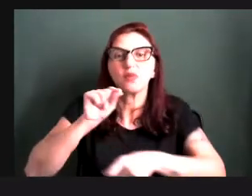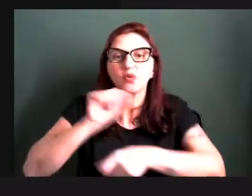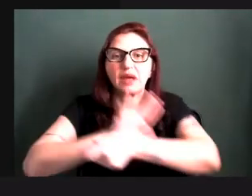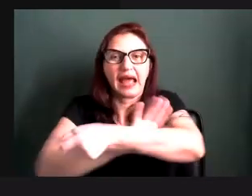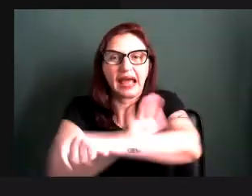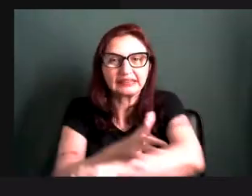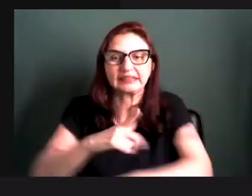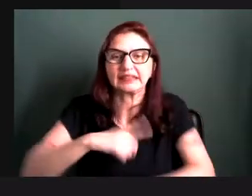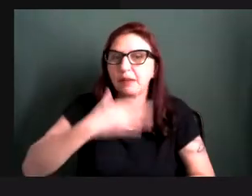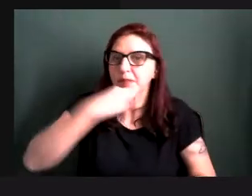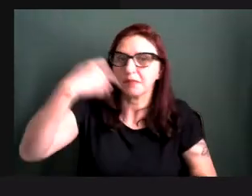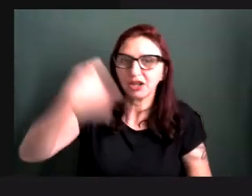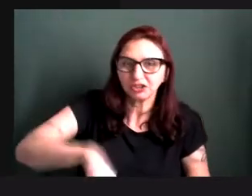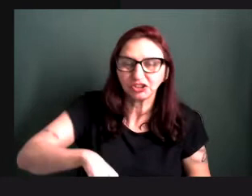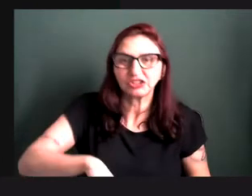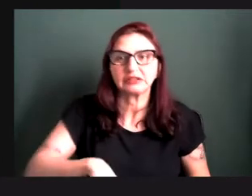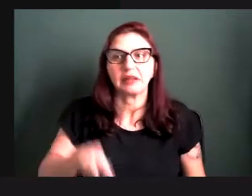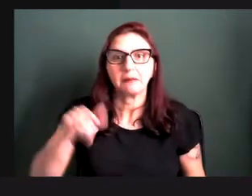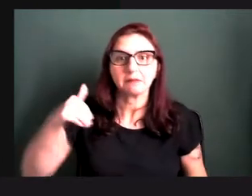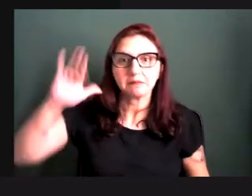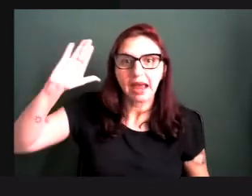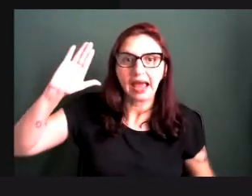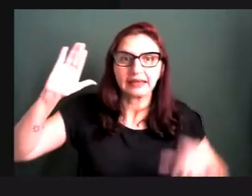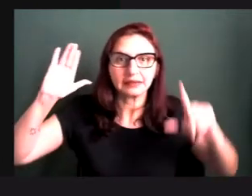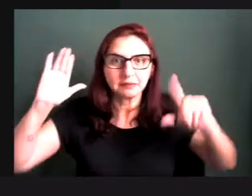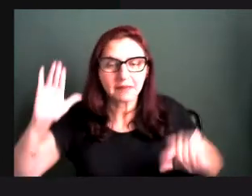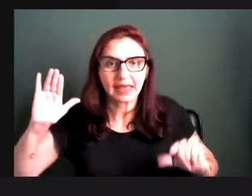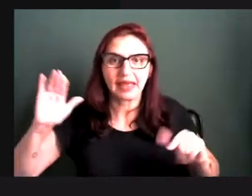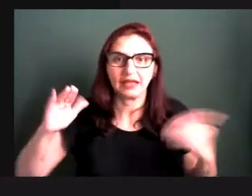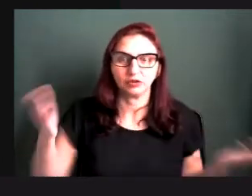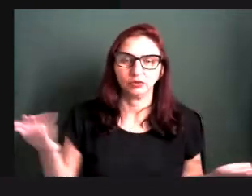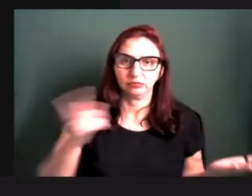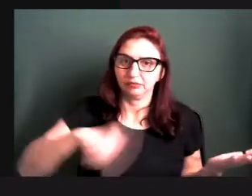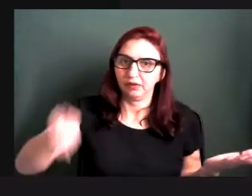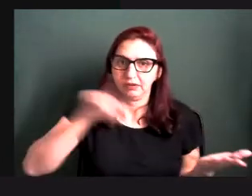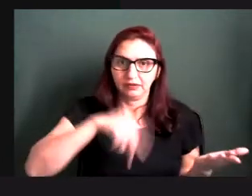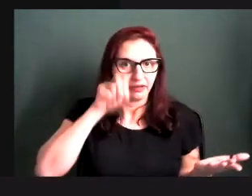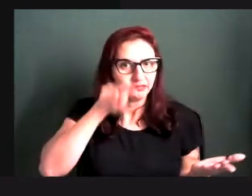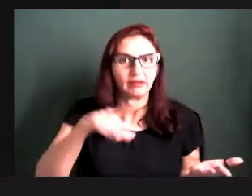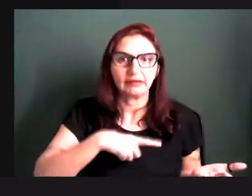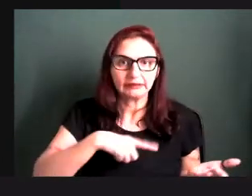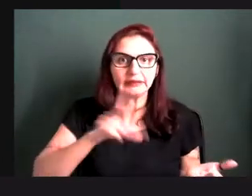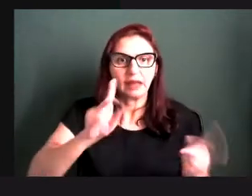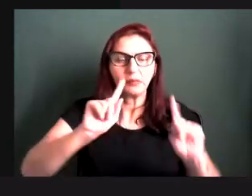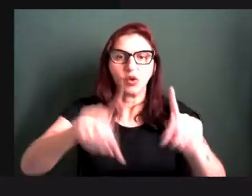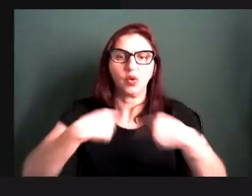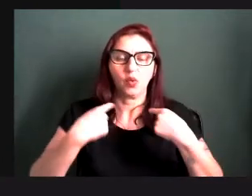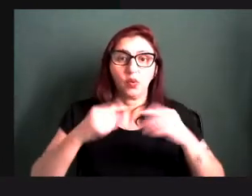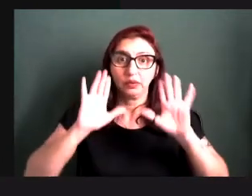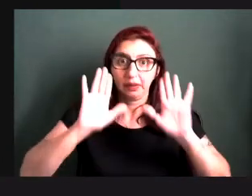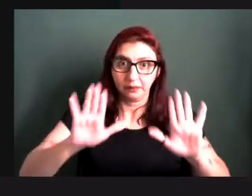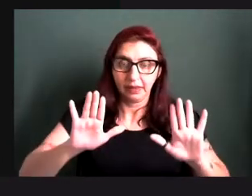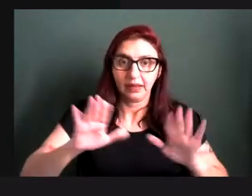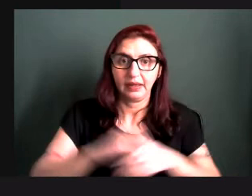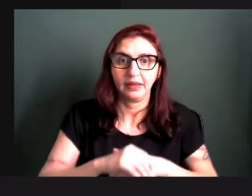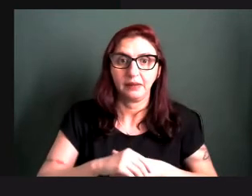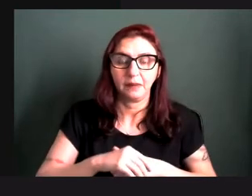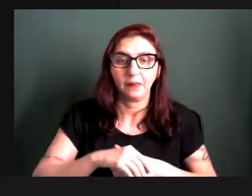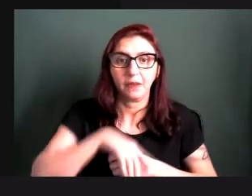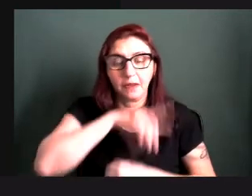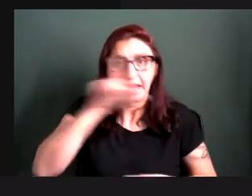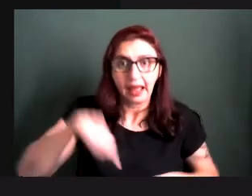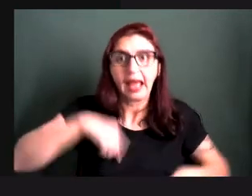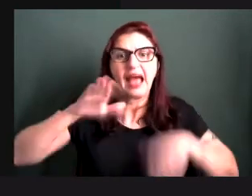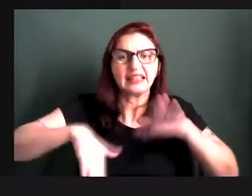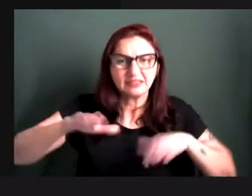questões de quem pode mais, pode menos, né, até o vento é contra, né, mas eu sempre recomendo que dá um momento de uma vontade de você